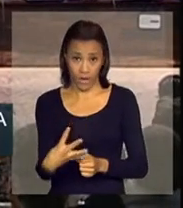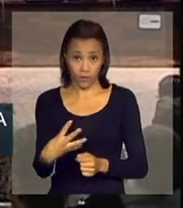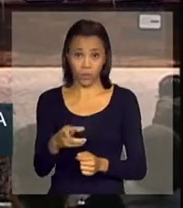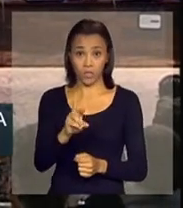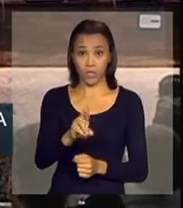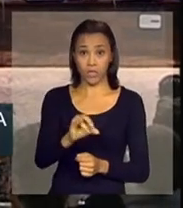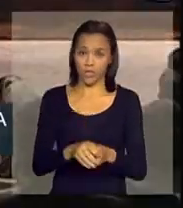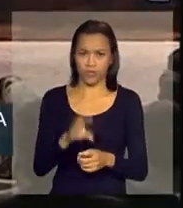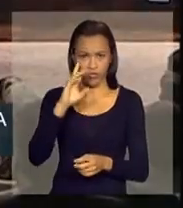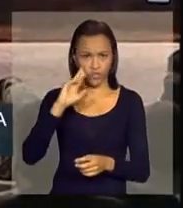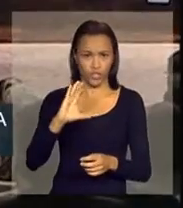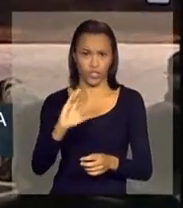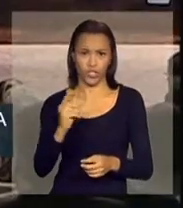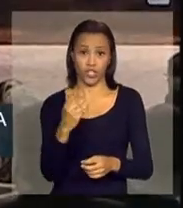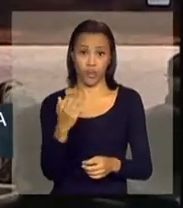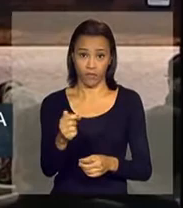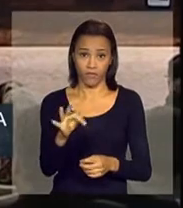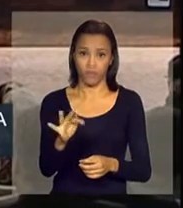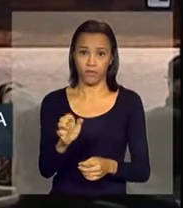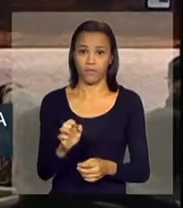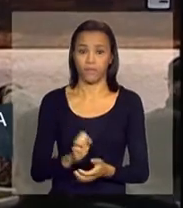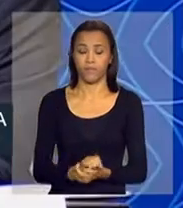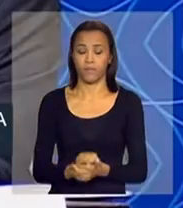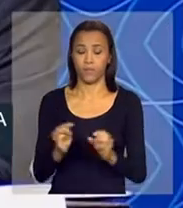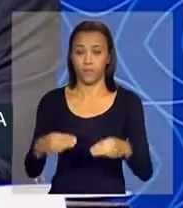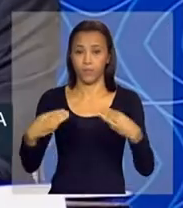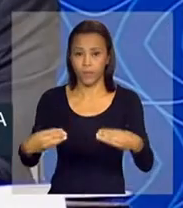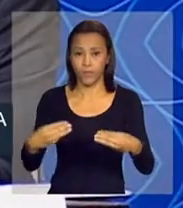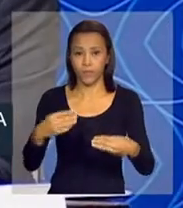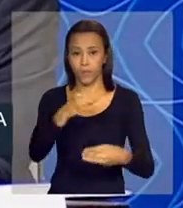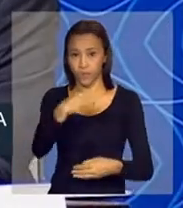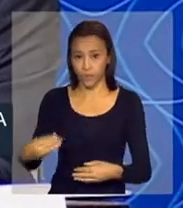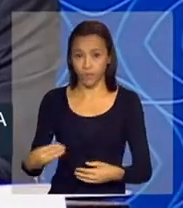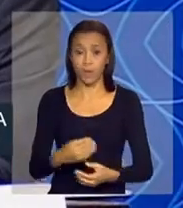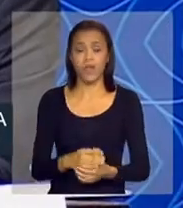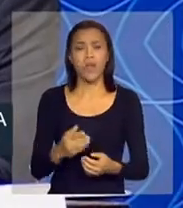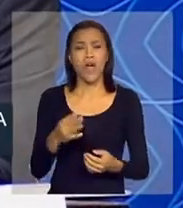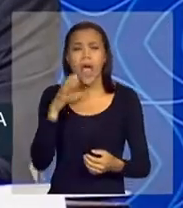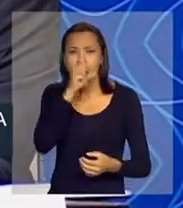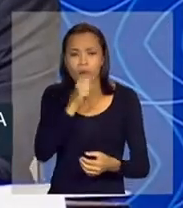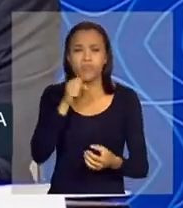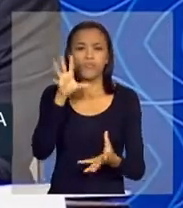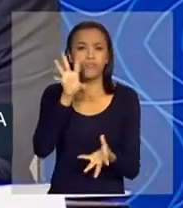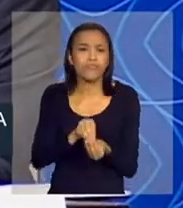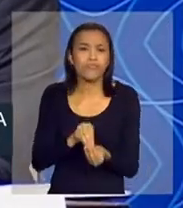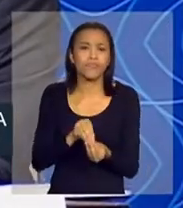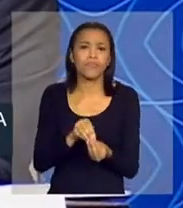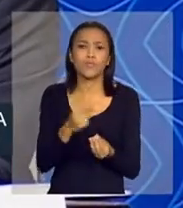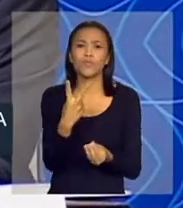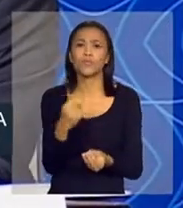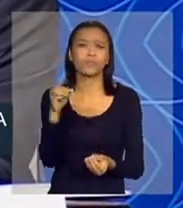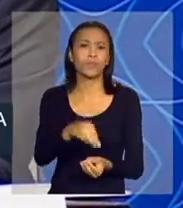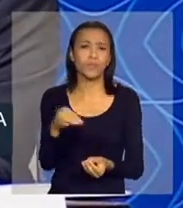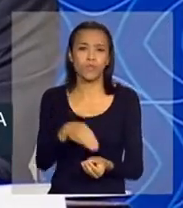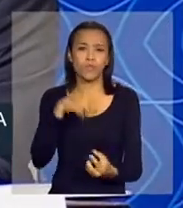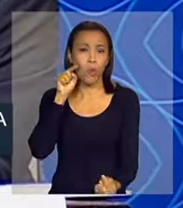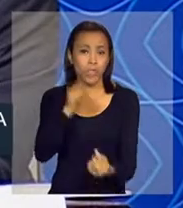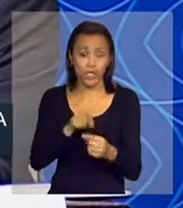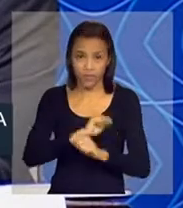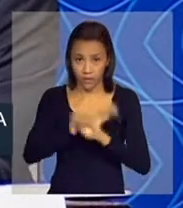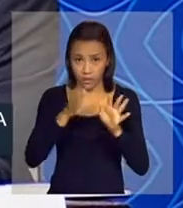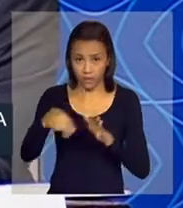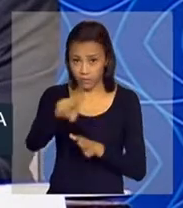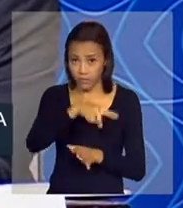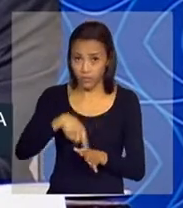Ricardo Trade. Eu queria só destacar, é rápida a minha fala, vou falar dois minutos. Como sempre, eu acho que a gente tem que ser um pouco objetivo nisso com